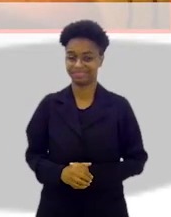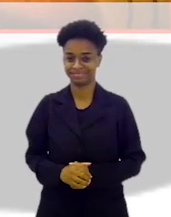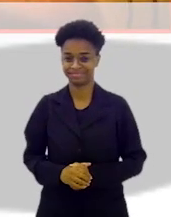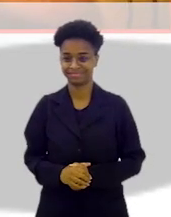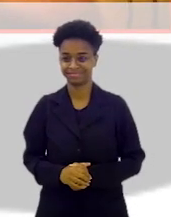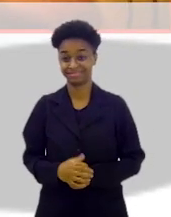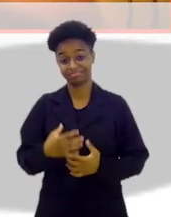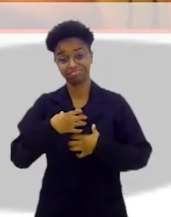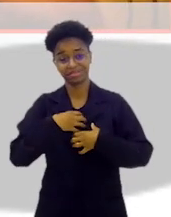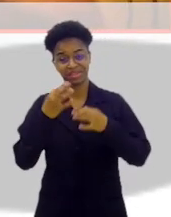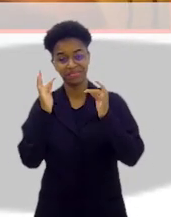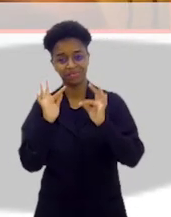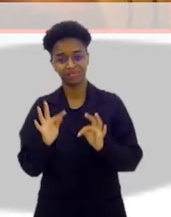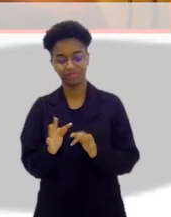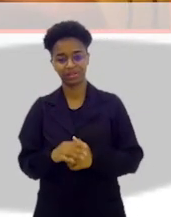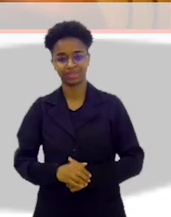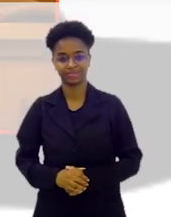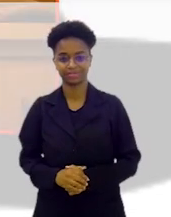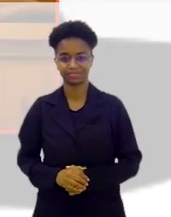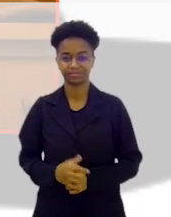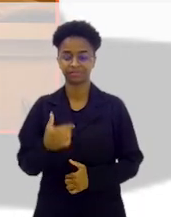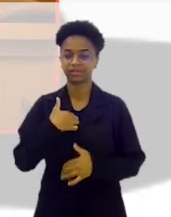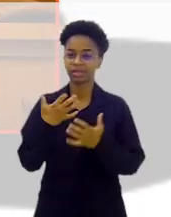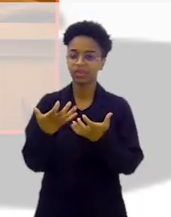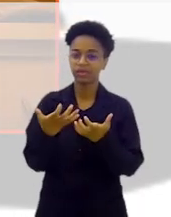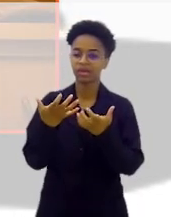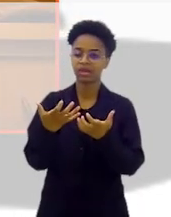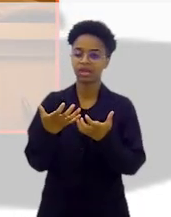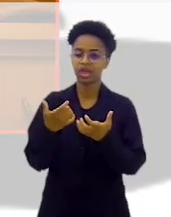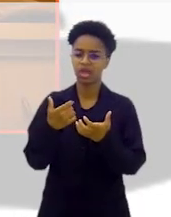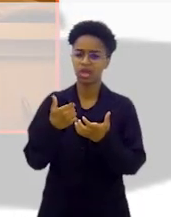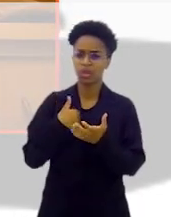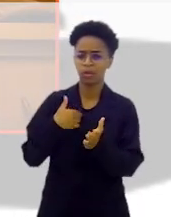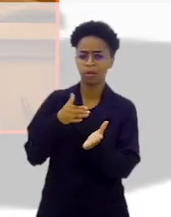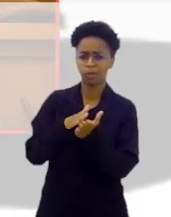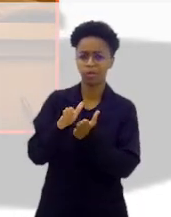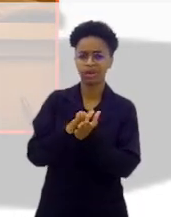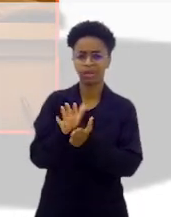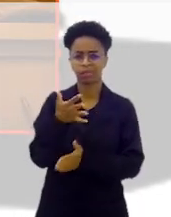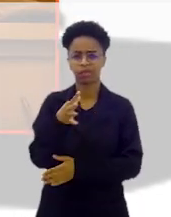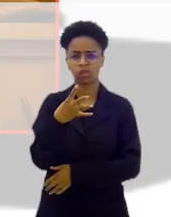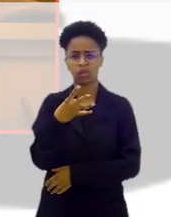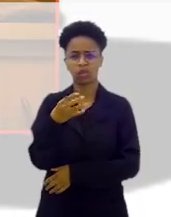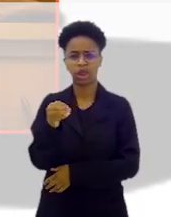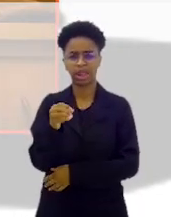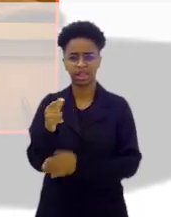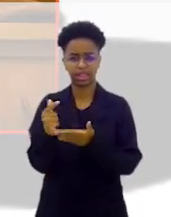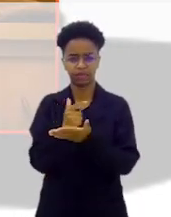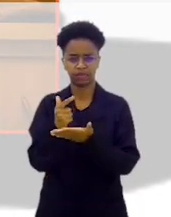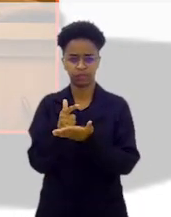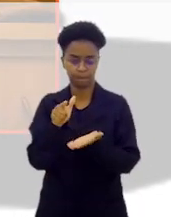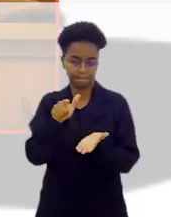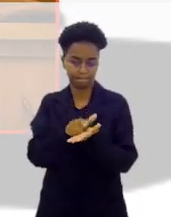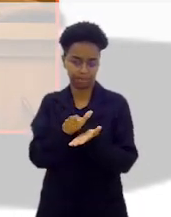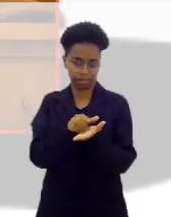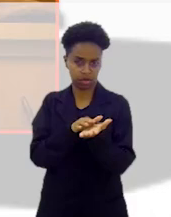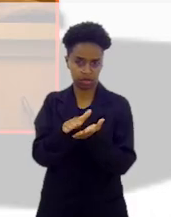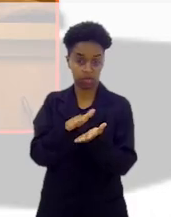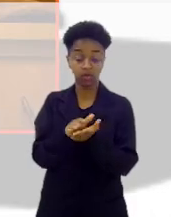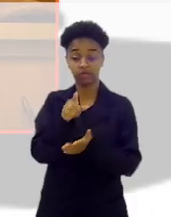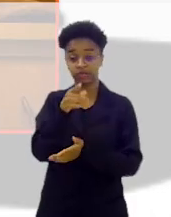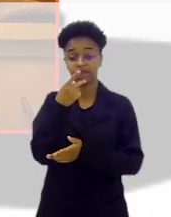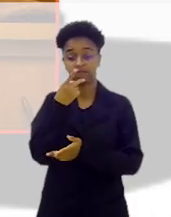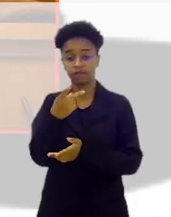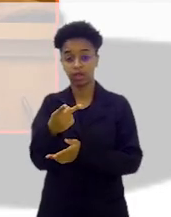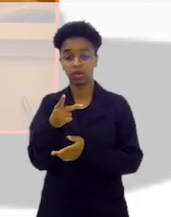Eu fico feliz e eu gostaria... Eu publiquei 40 e poucos livros em papel e como